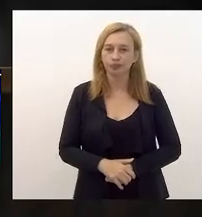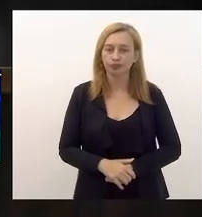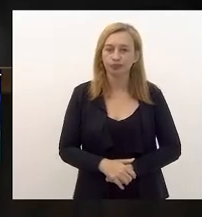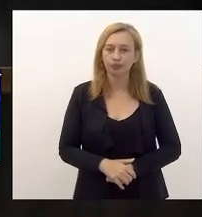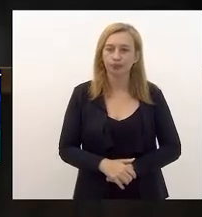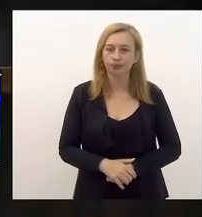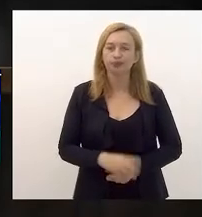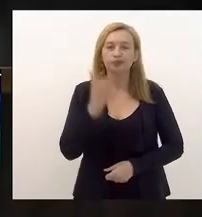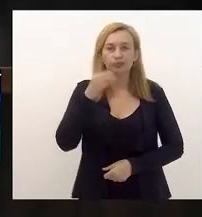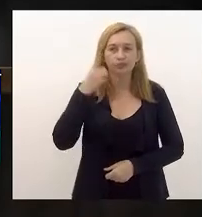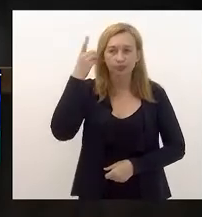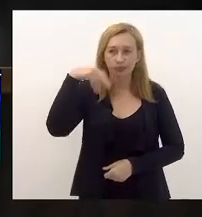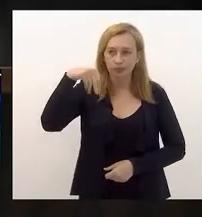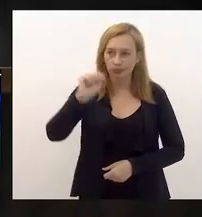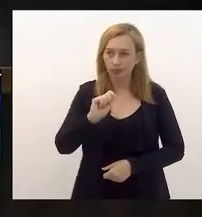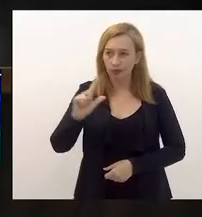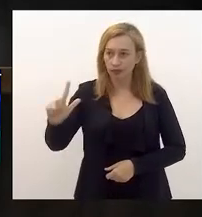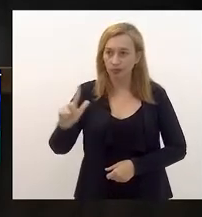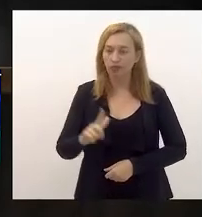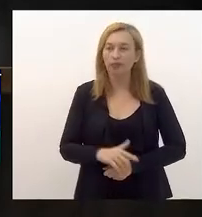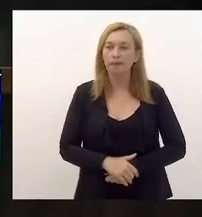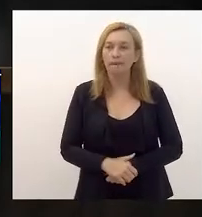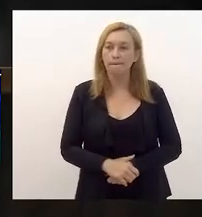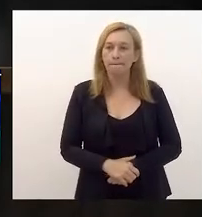Deputado Noel de Carvalho.